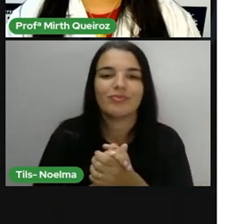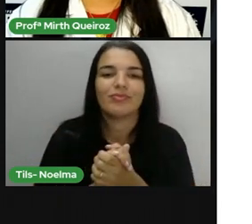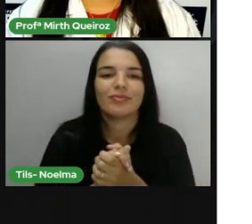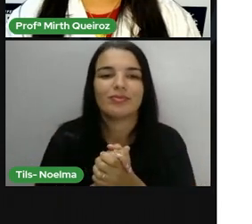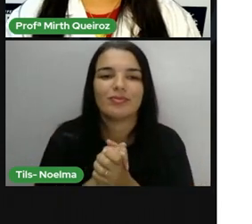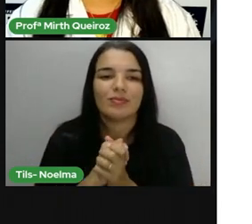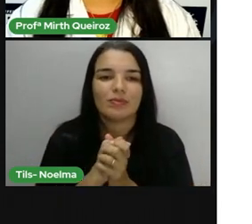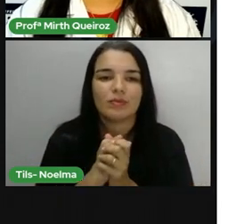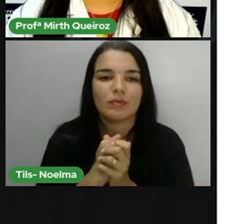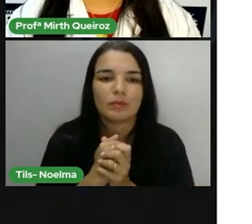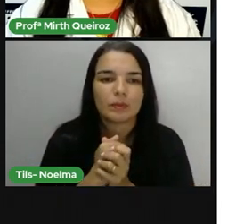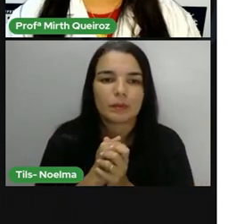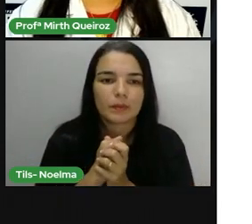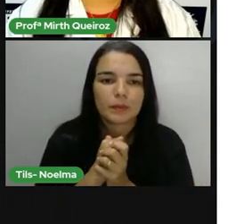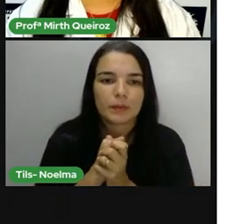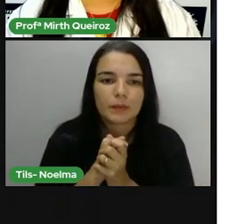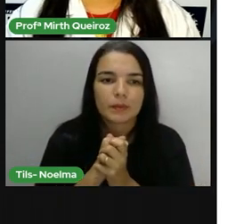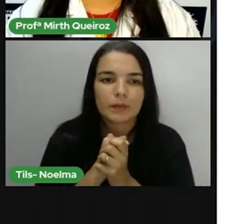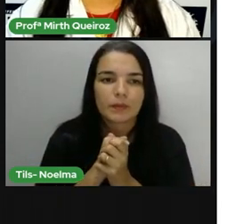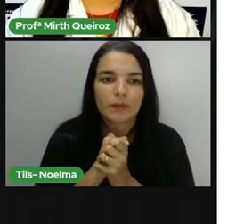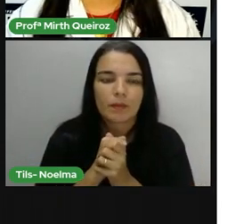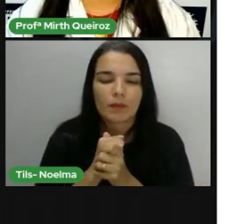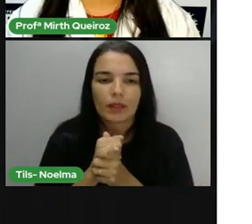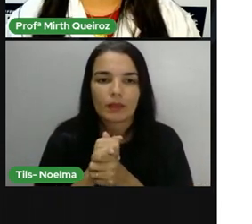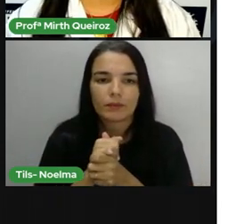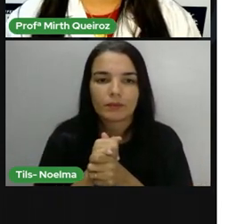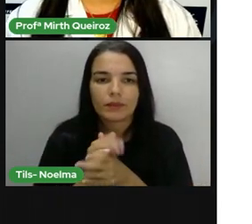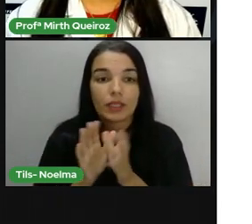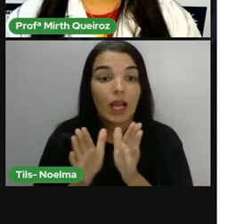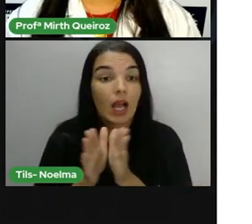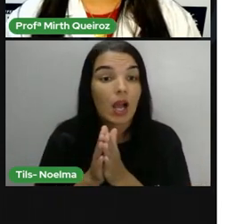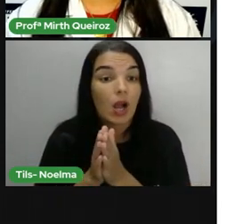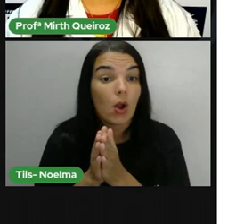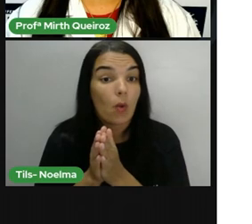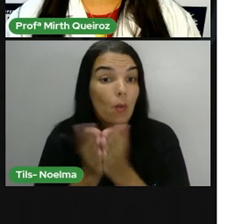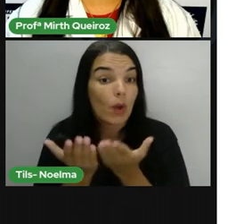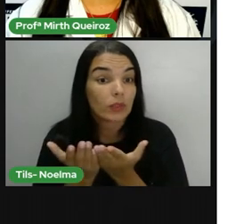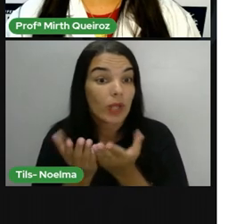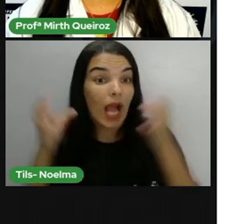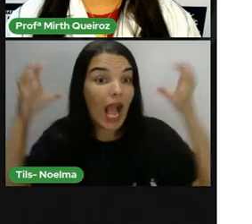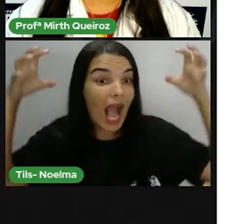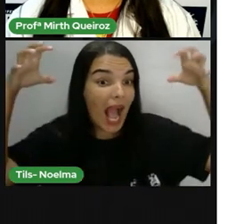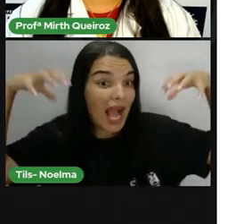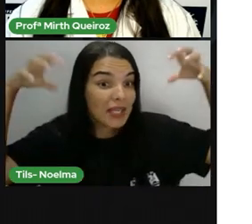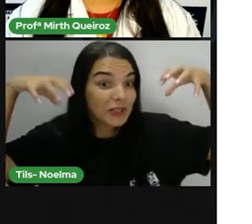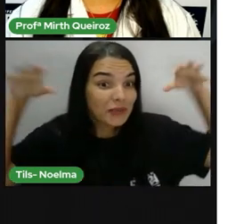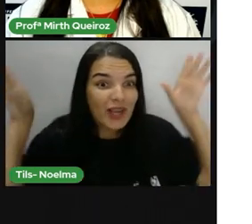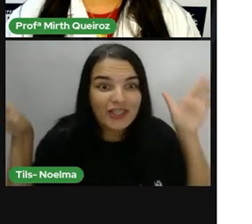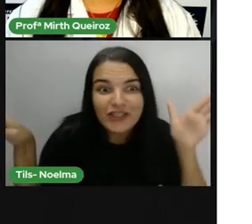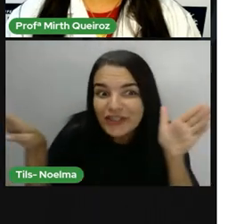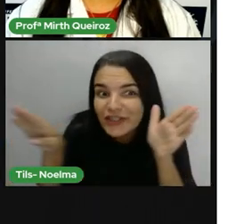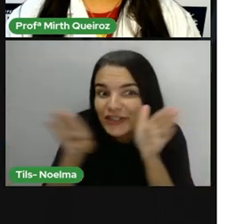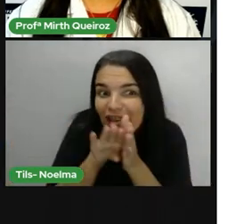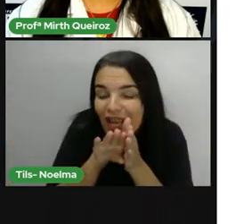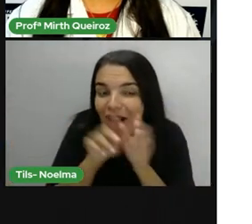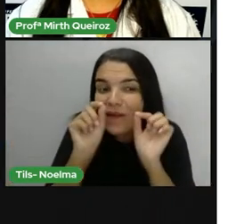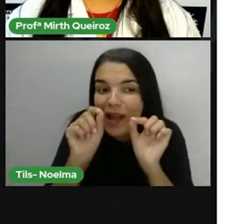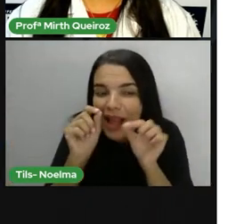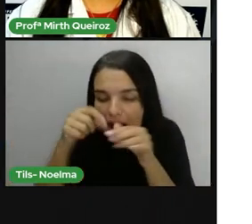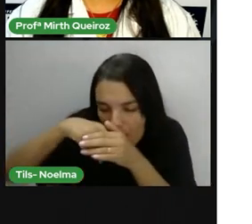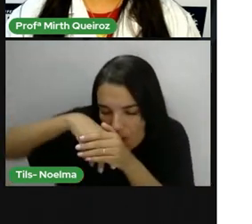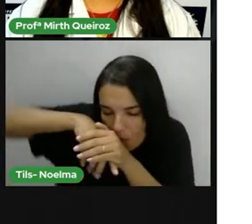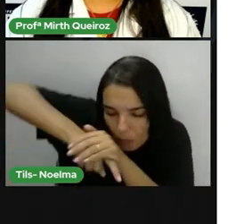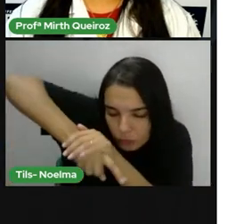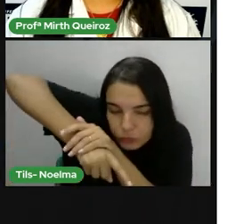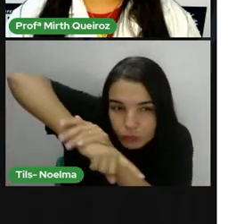folhas, né? Para evitar a desidratação da planta. Durante a chuva, armazenam água e alimento